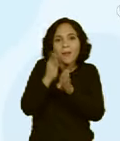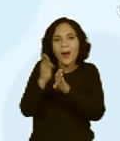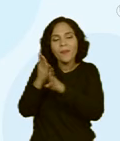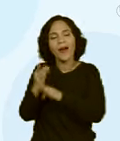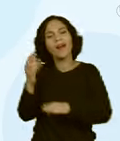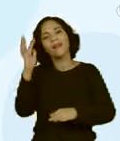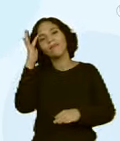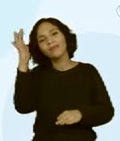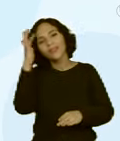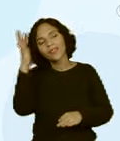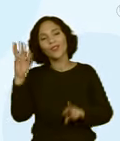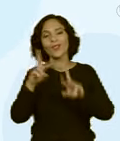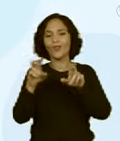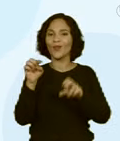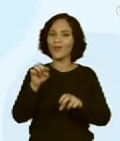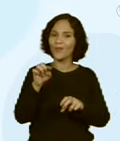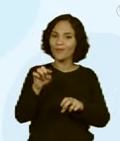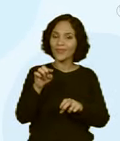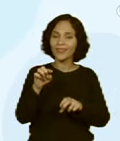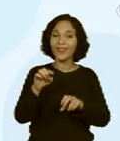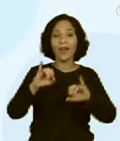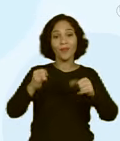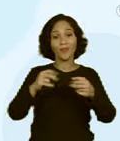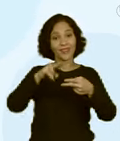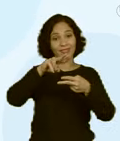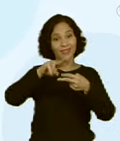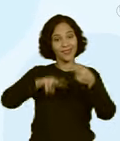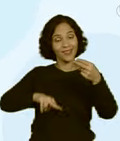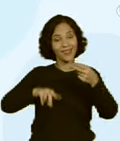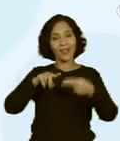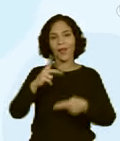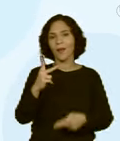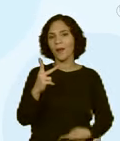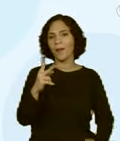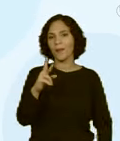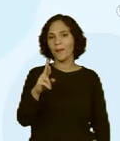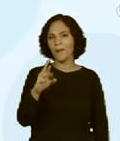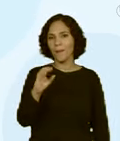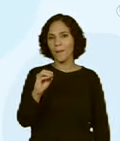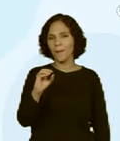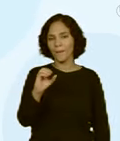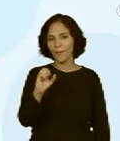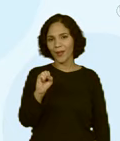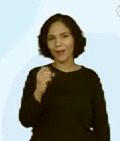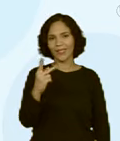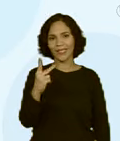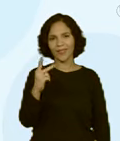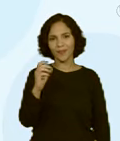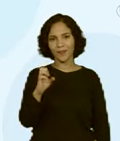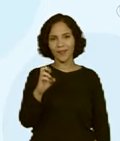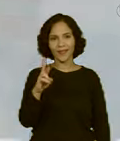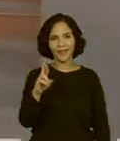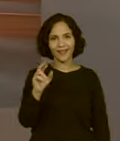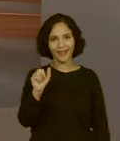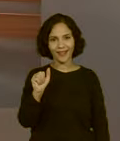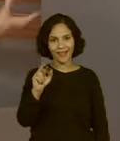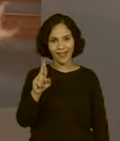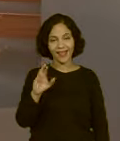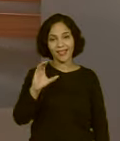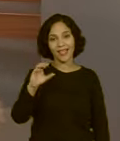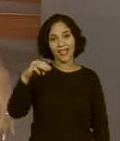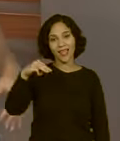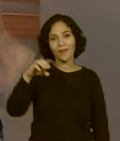pensou a respeito, na nossa hashtag Prosperar CMSP, para que a gente possa